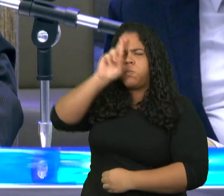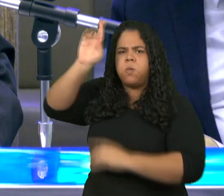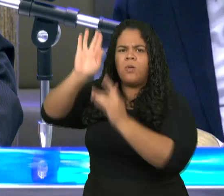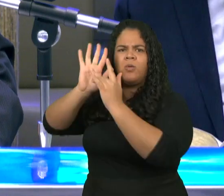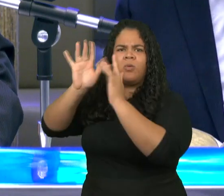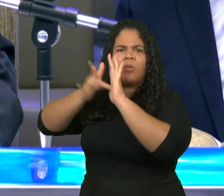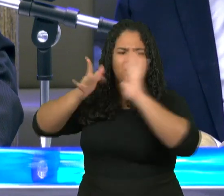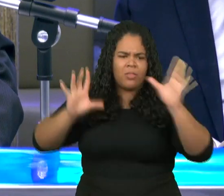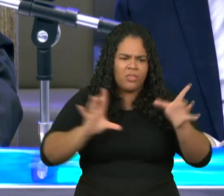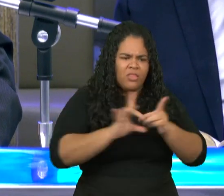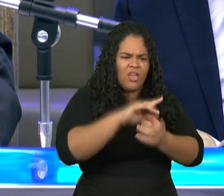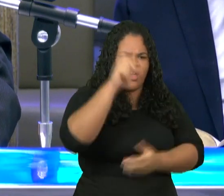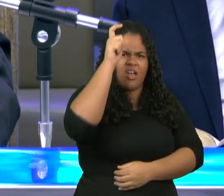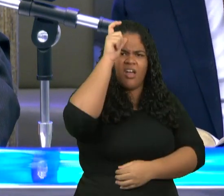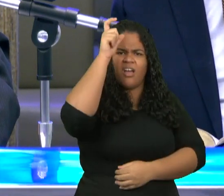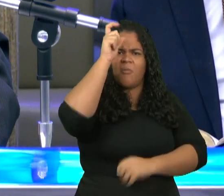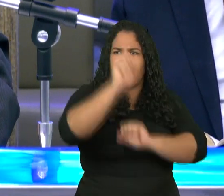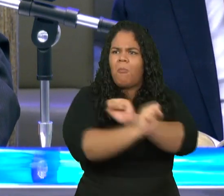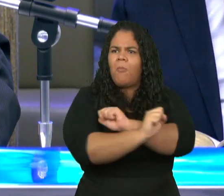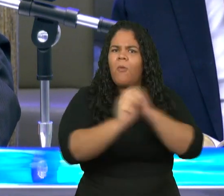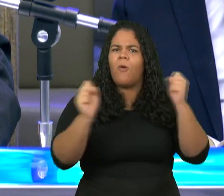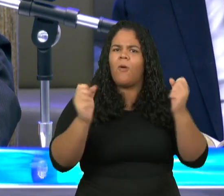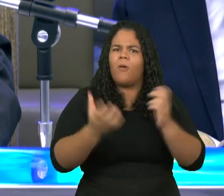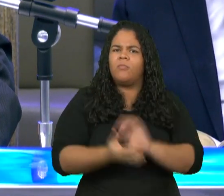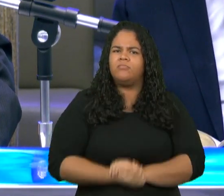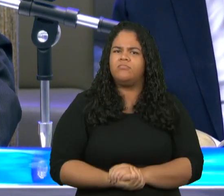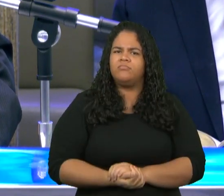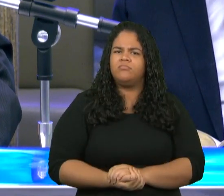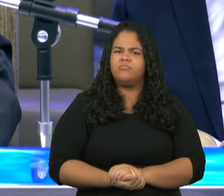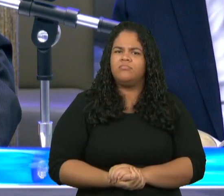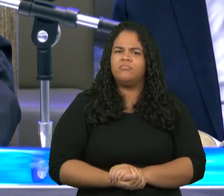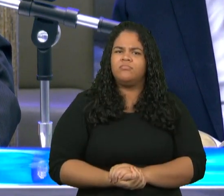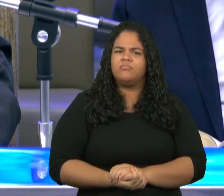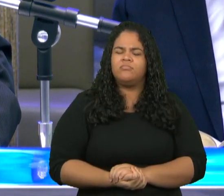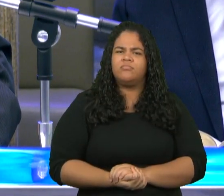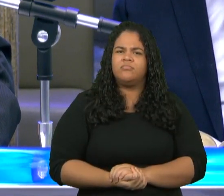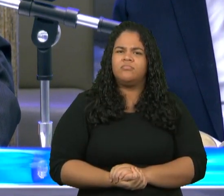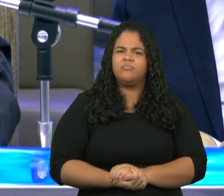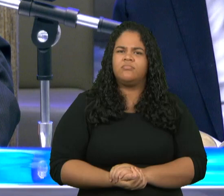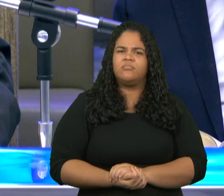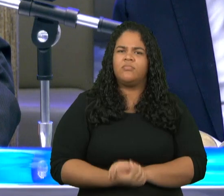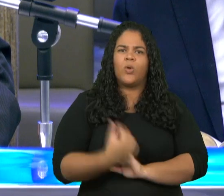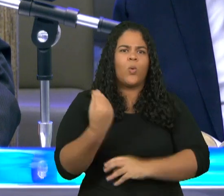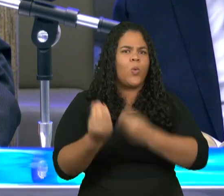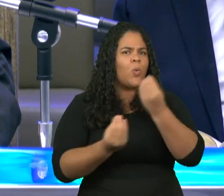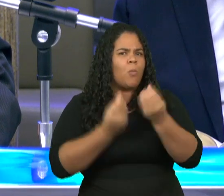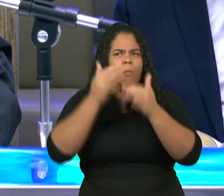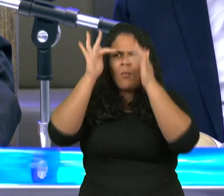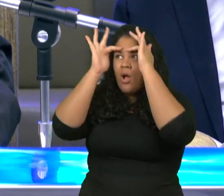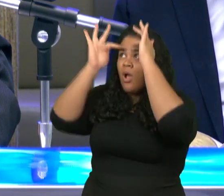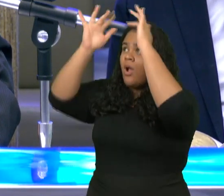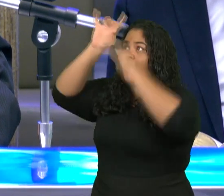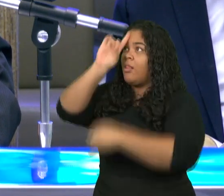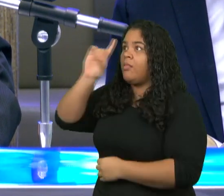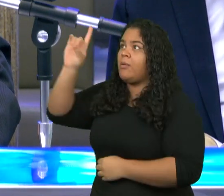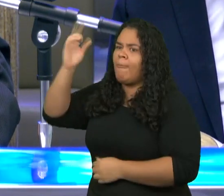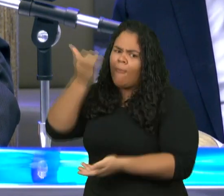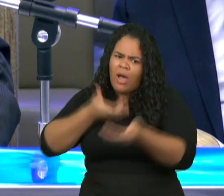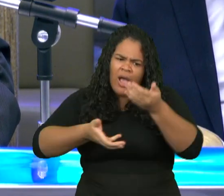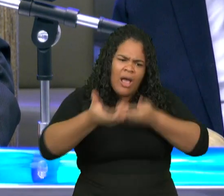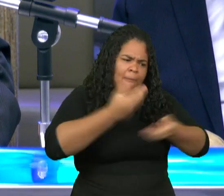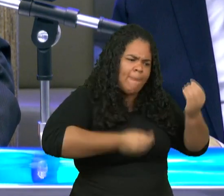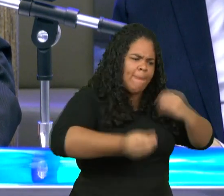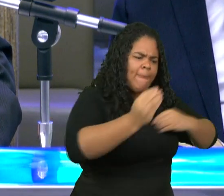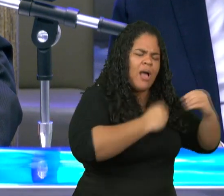Cristo e Belial o que parte tem o fiel com o infiel